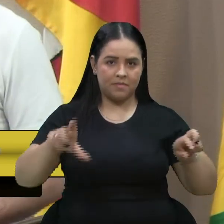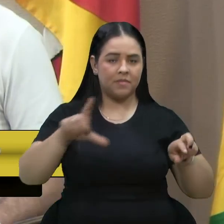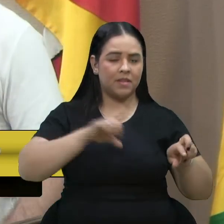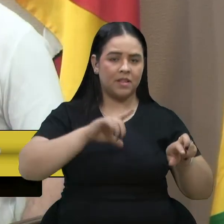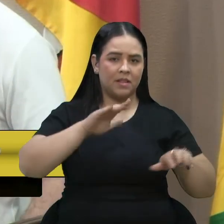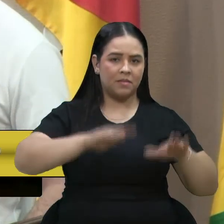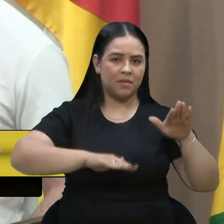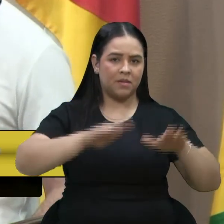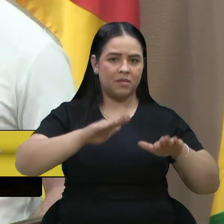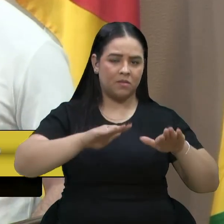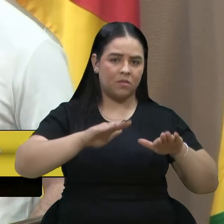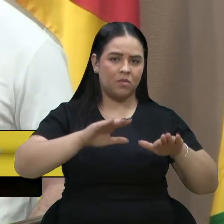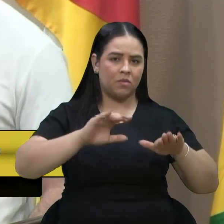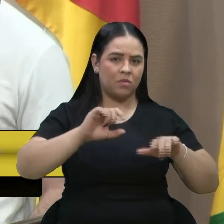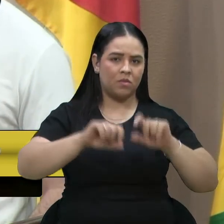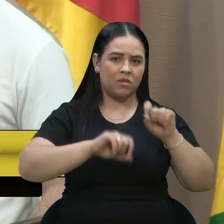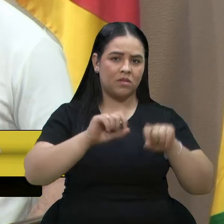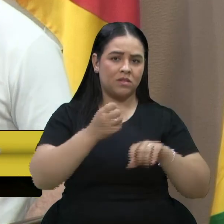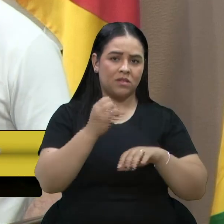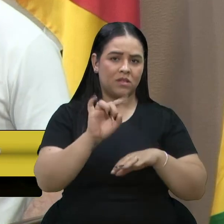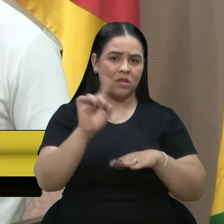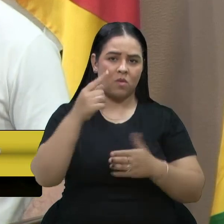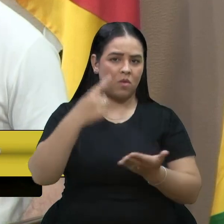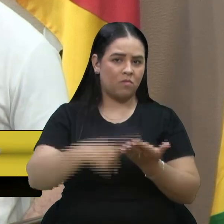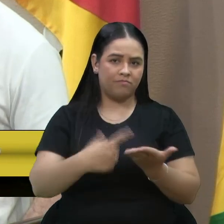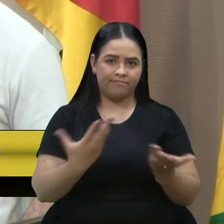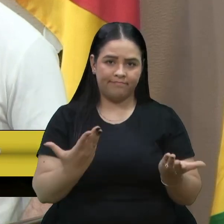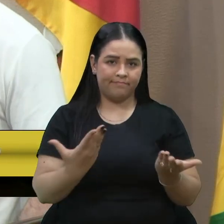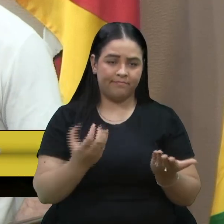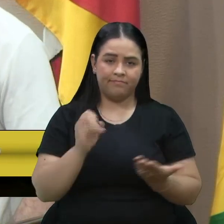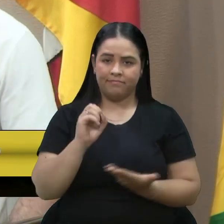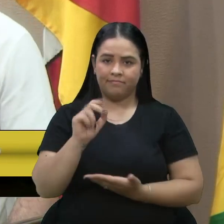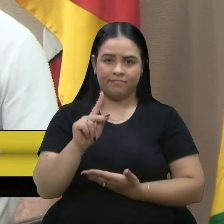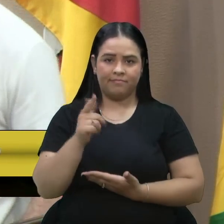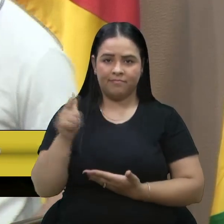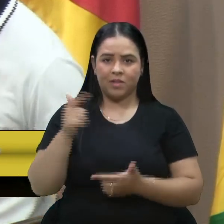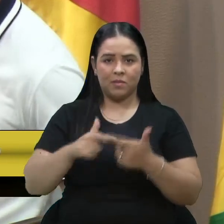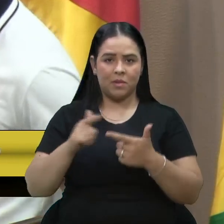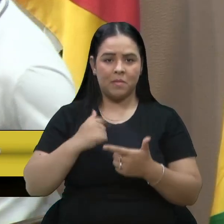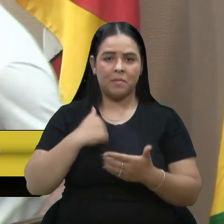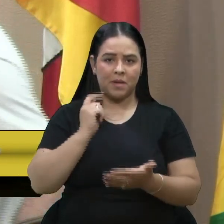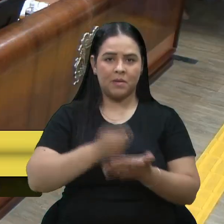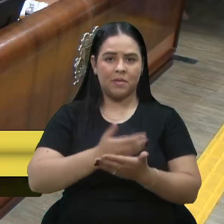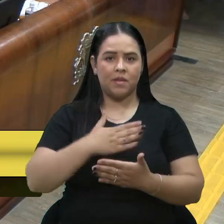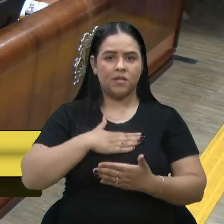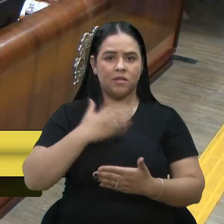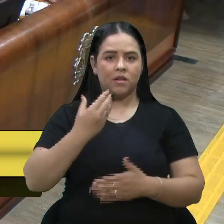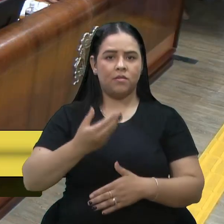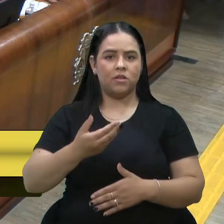independente de qual seja se não concordar com isso não tem problema eu pago do meu bolso obrigado presidente